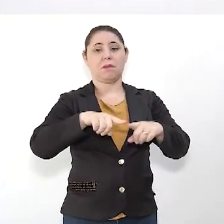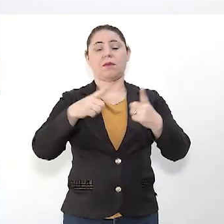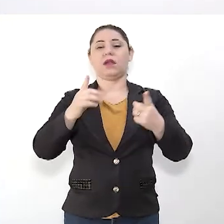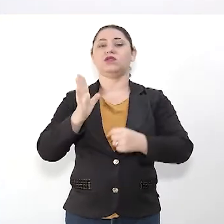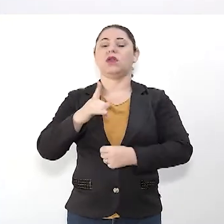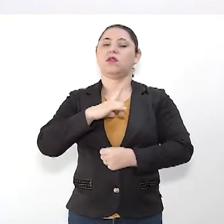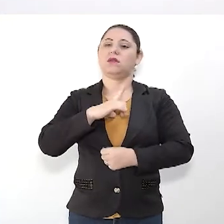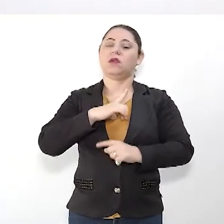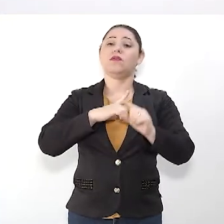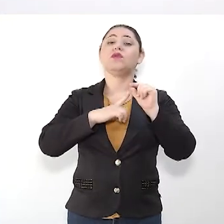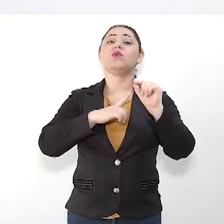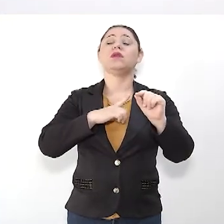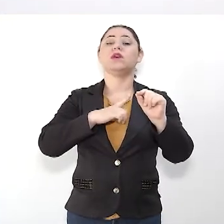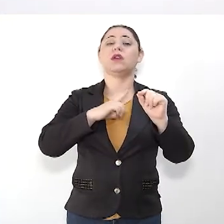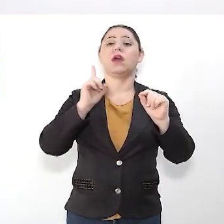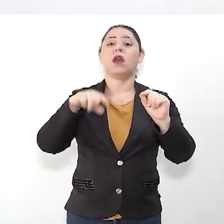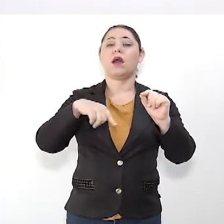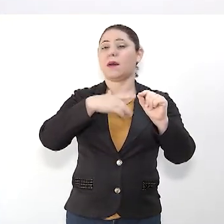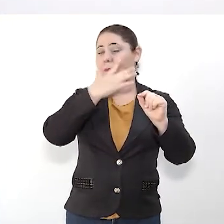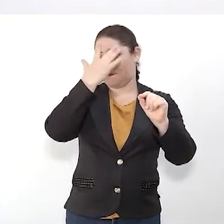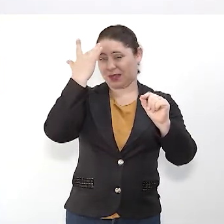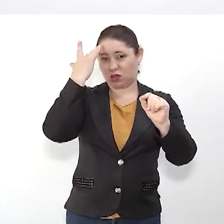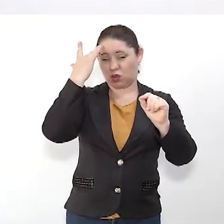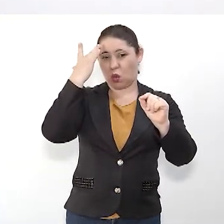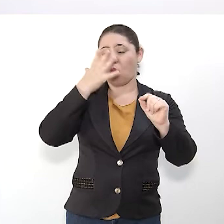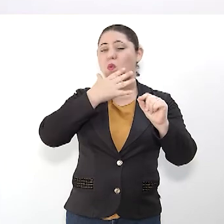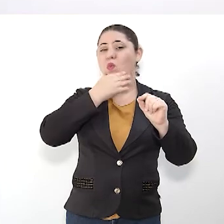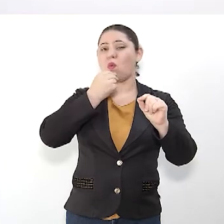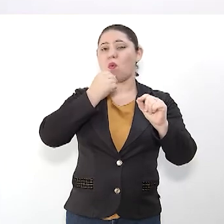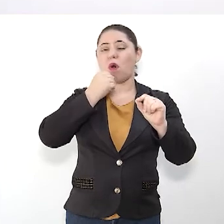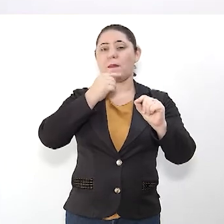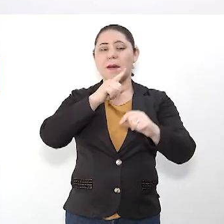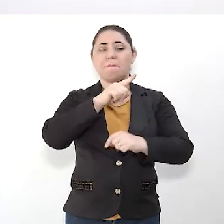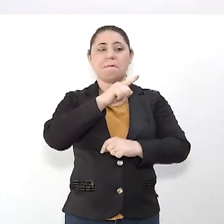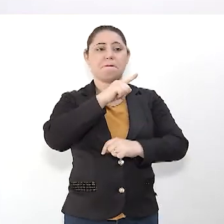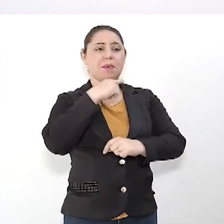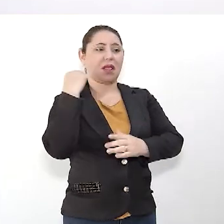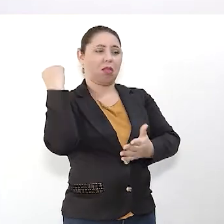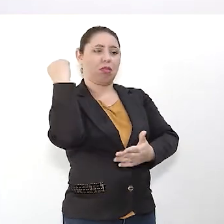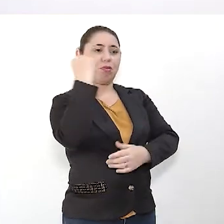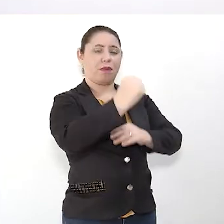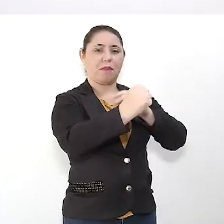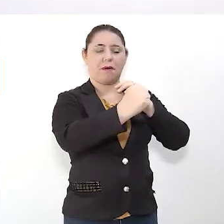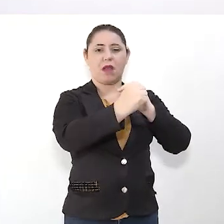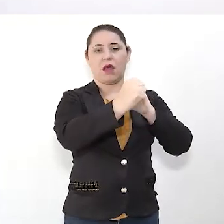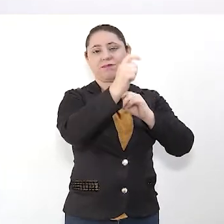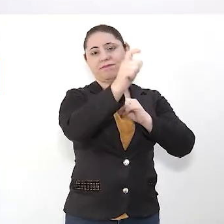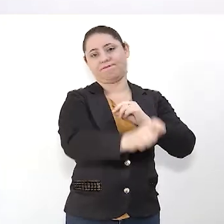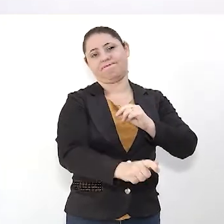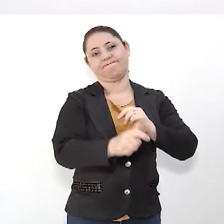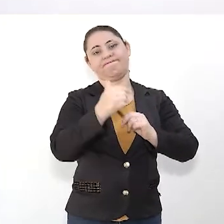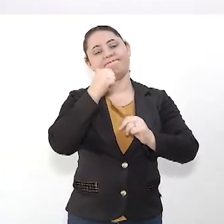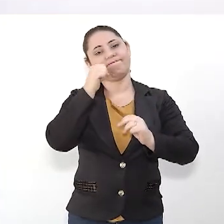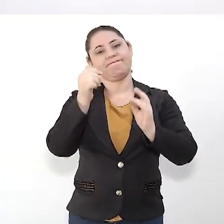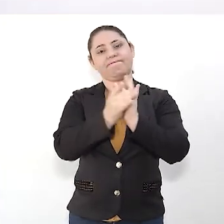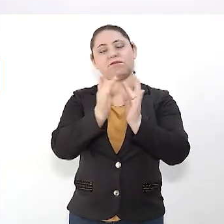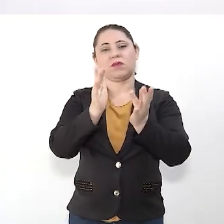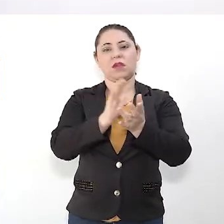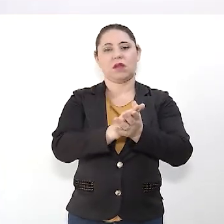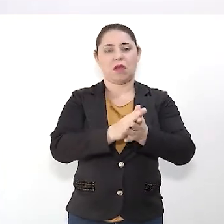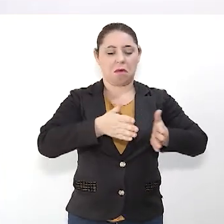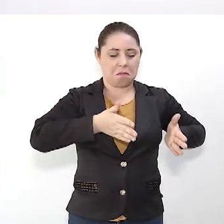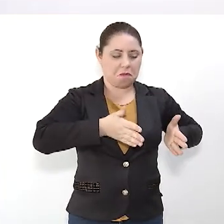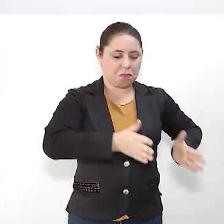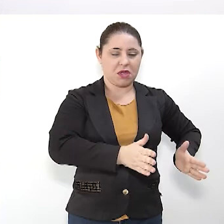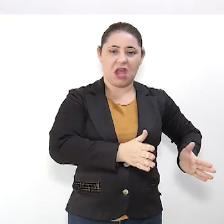a essa tortura, mas nós já tivemos o caso daquele personal que acabou tirando a vida da sua